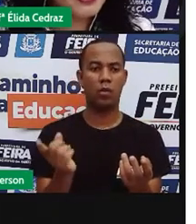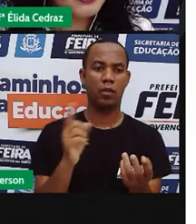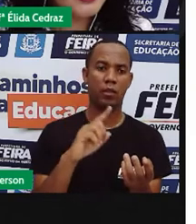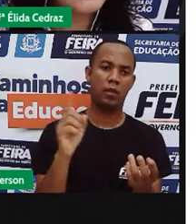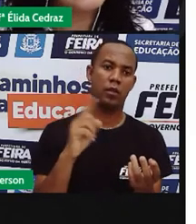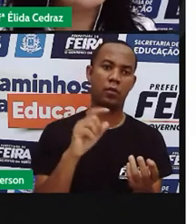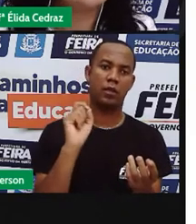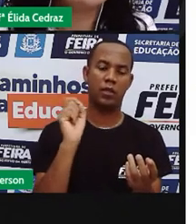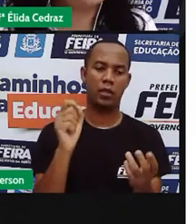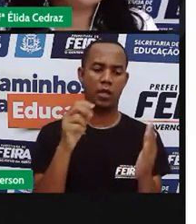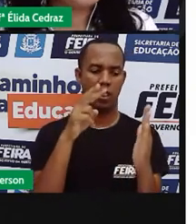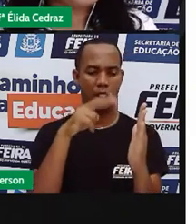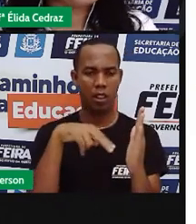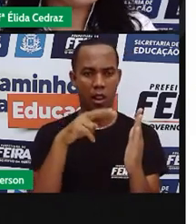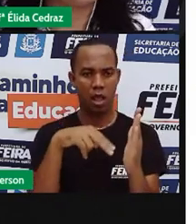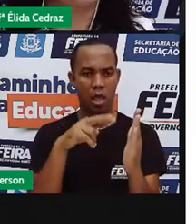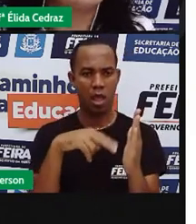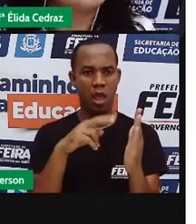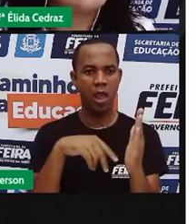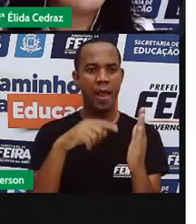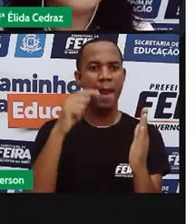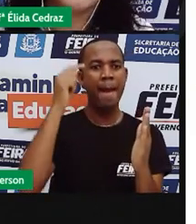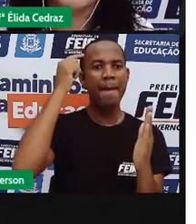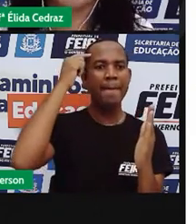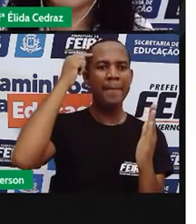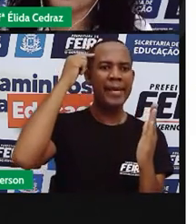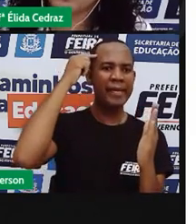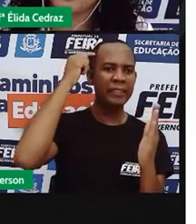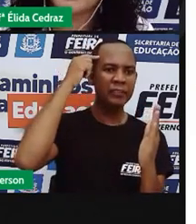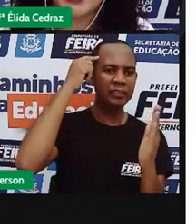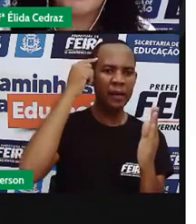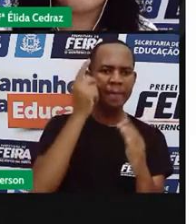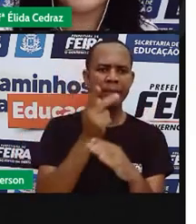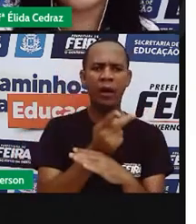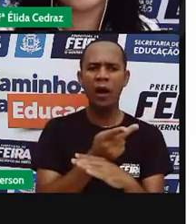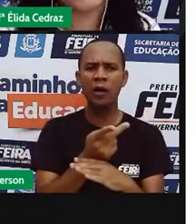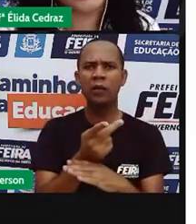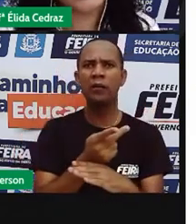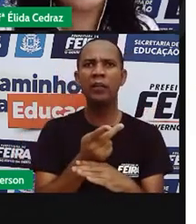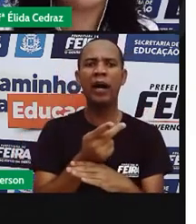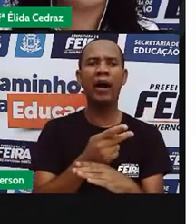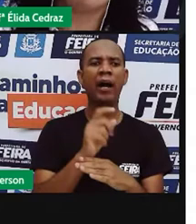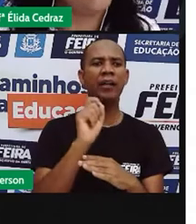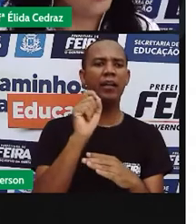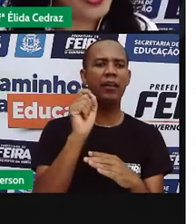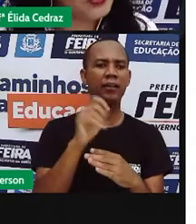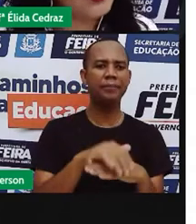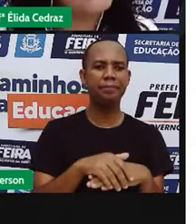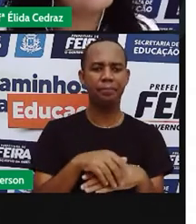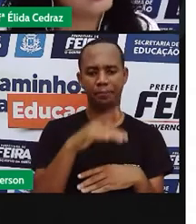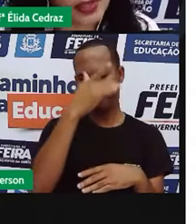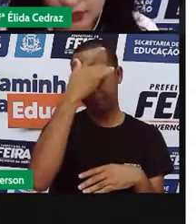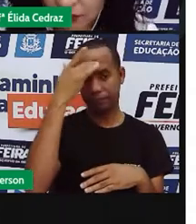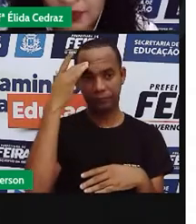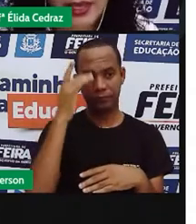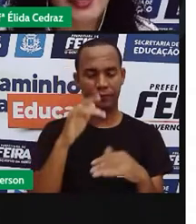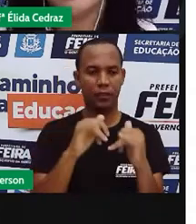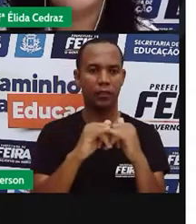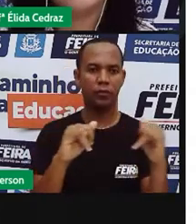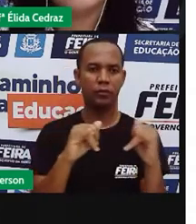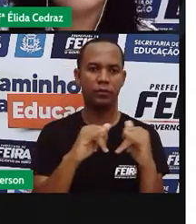que quem leia tenha um interesse e procure a pessoa que colocou o anúncio no